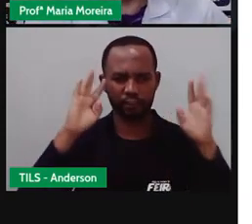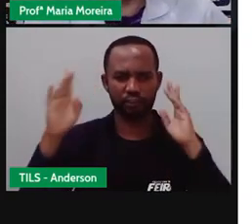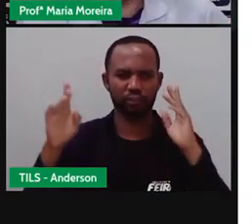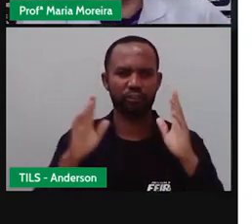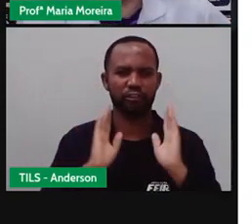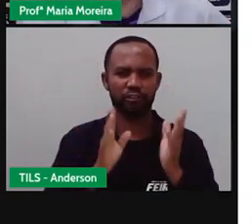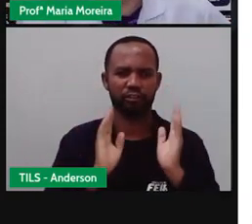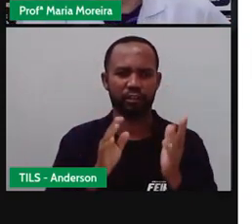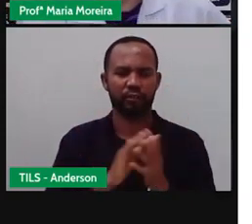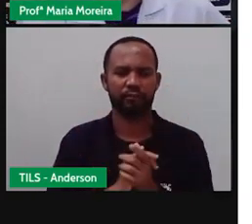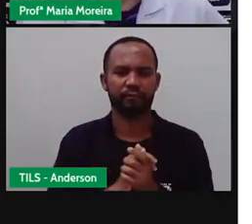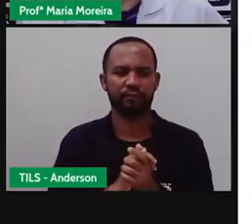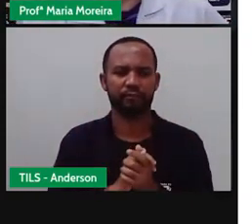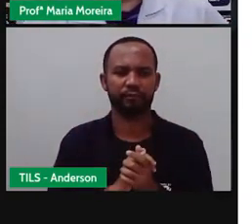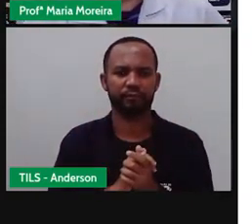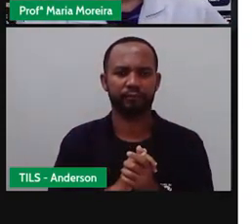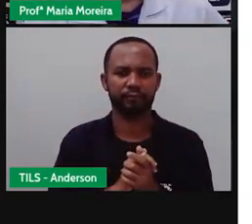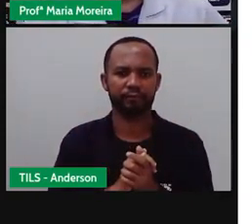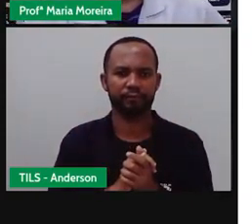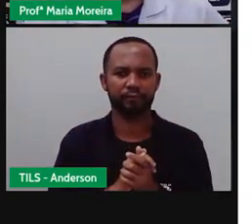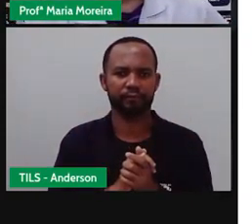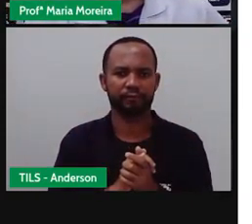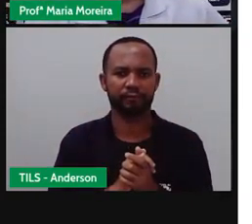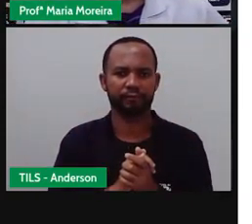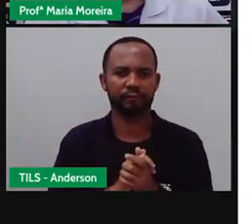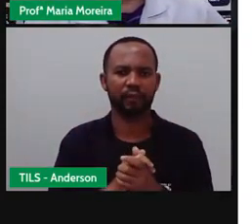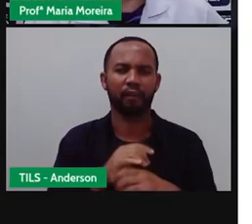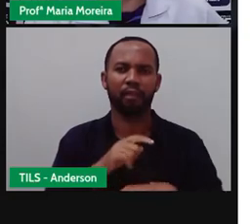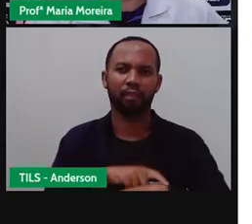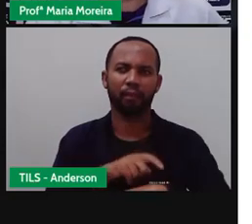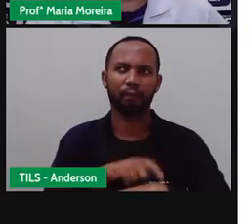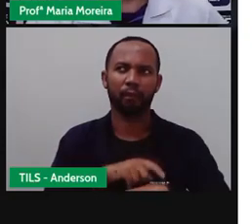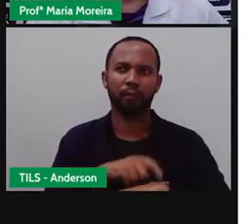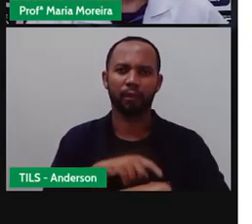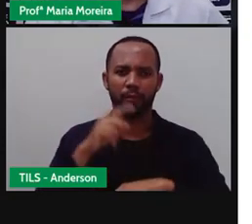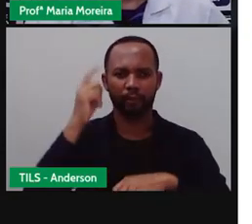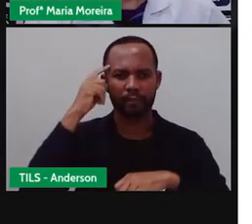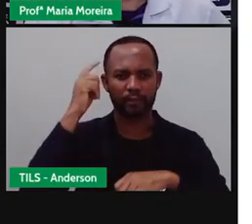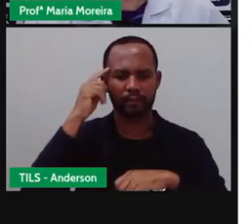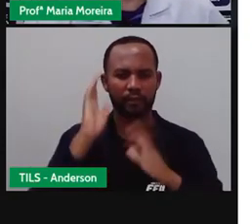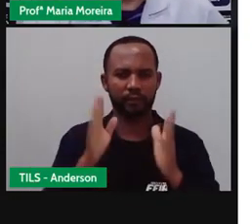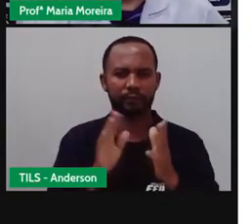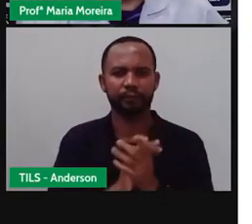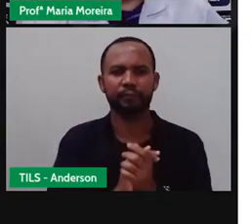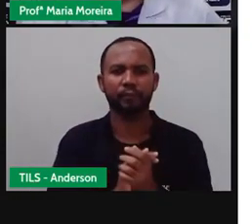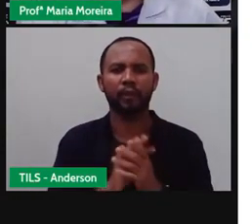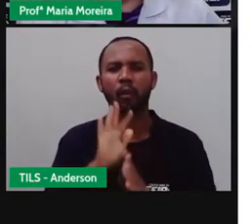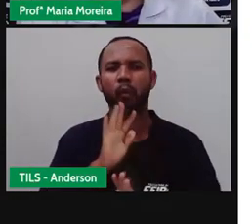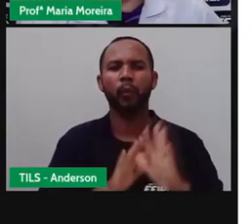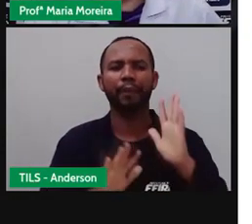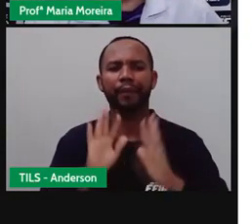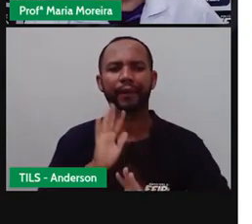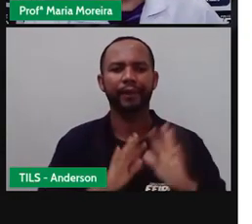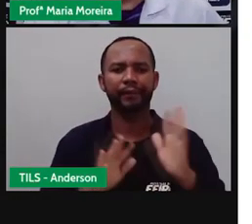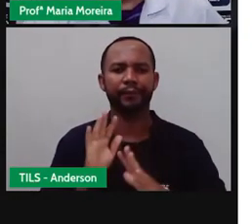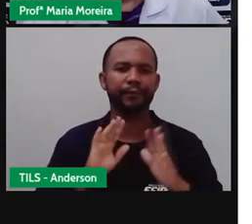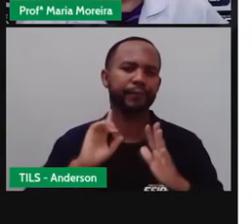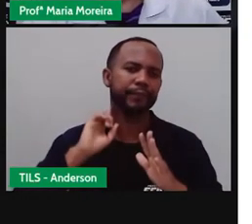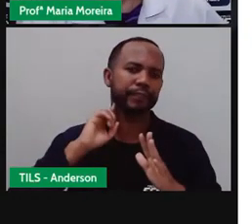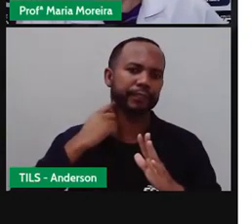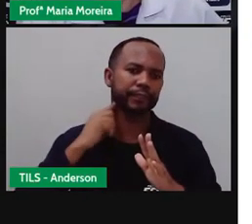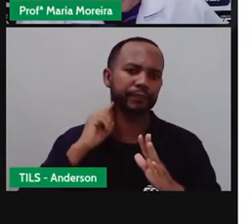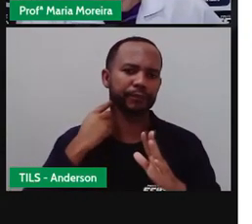Já tem um tempinho, né? Então já deu mais do que tempo aí de pensar. Bom, os cuidados com o lixo,